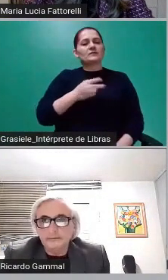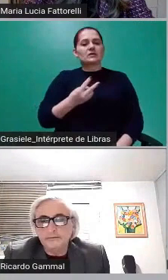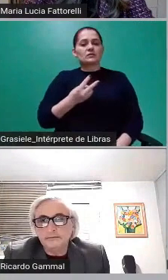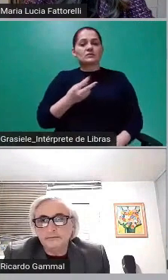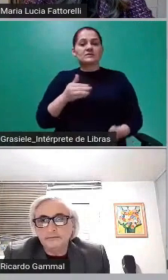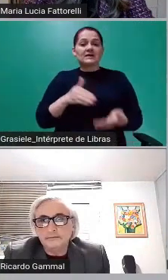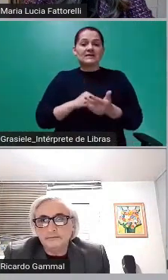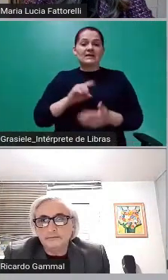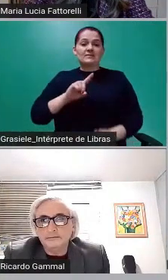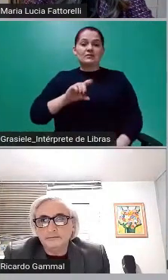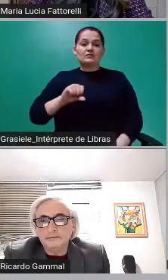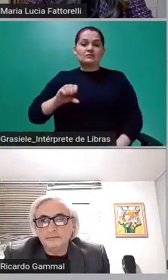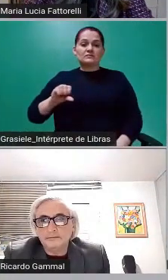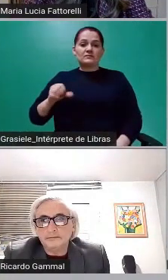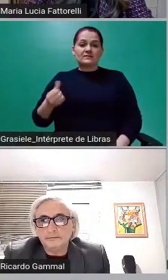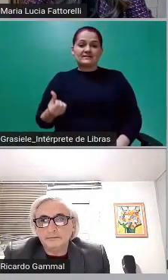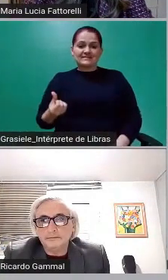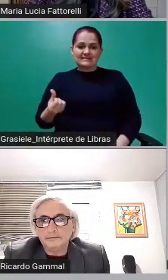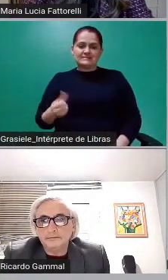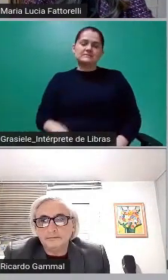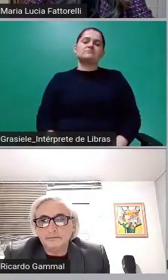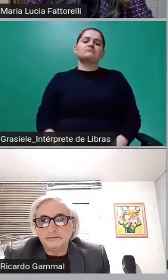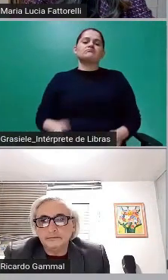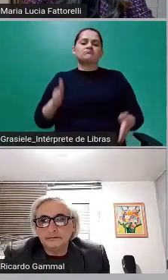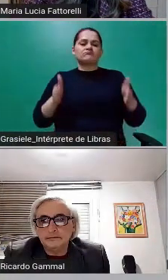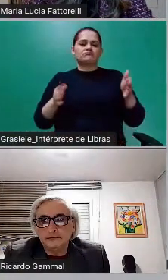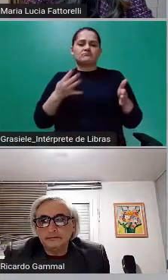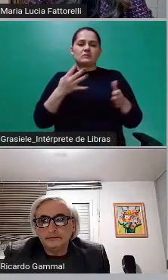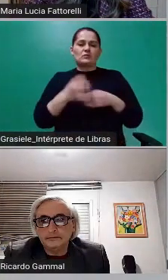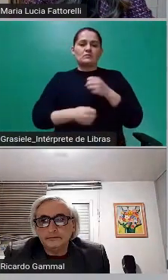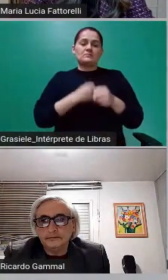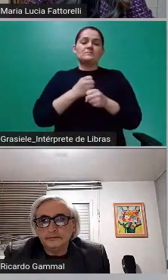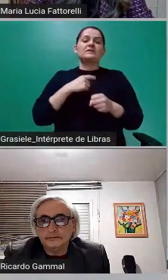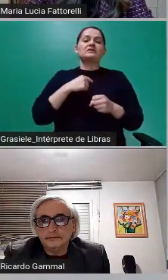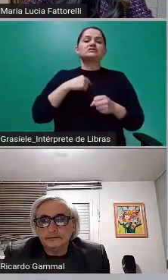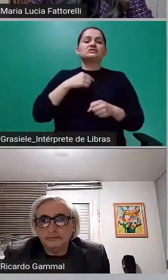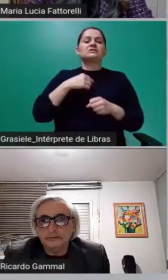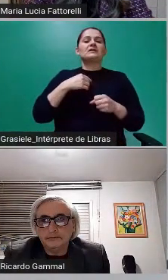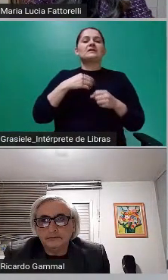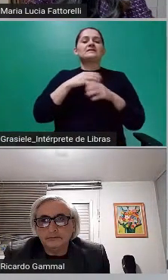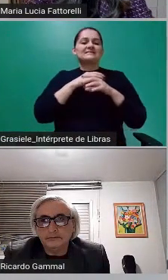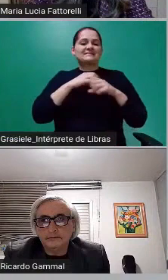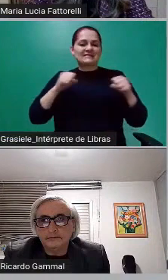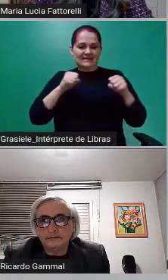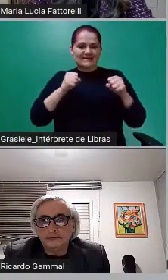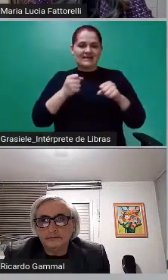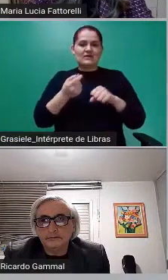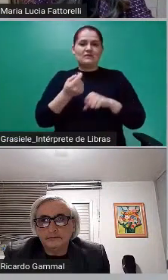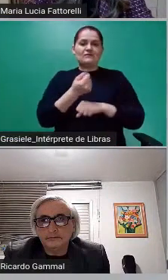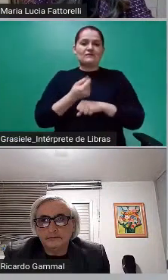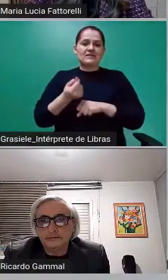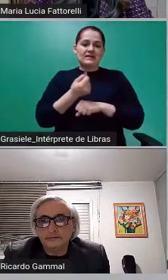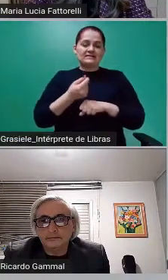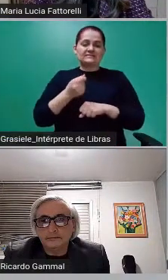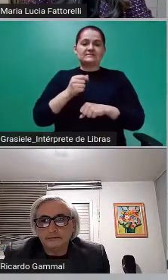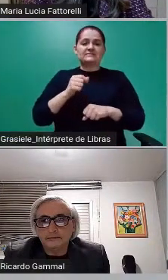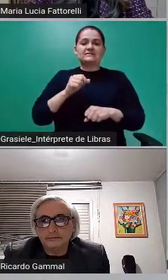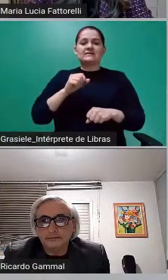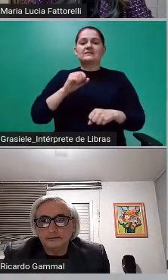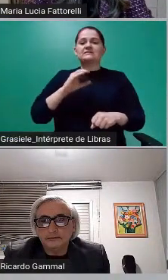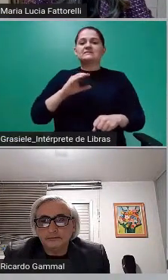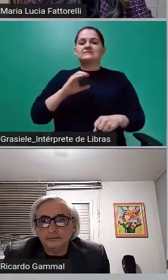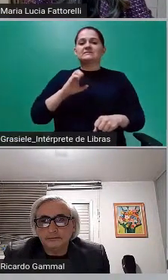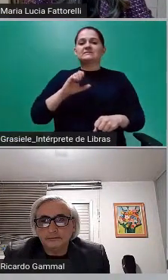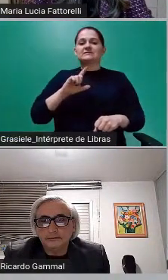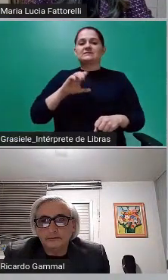E ele tinha como secretário de finanças o Celso Pitta e o Wagner Batista Ramos, como coordenador